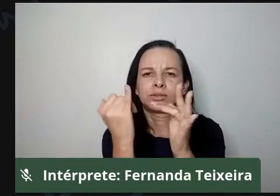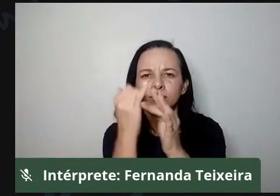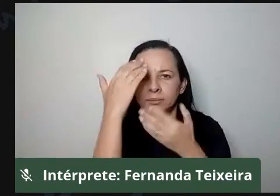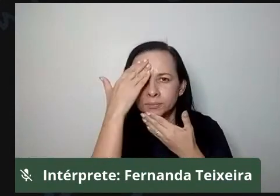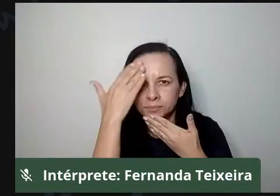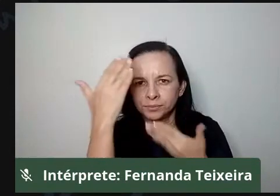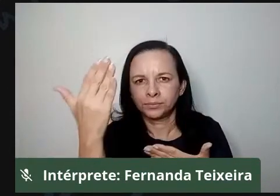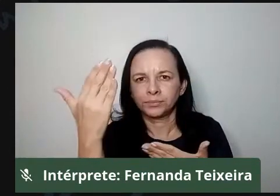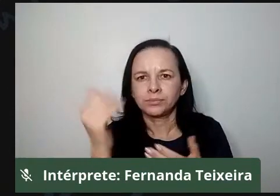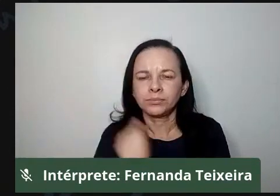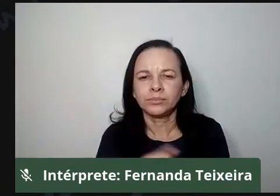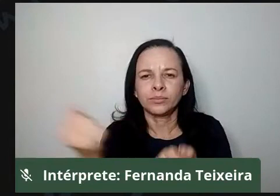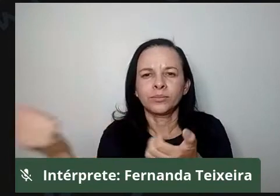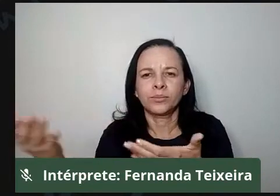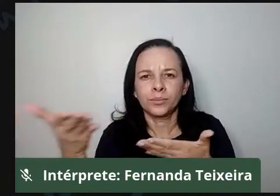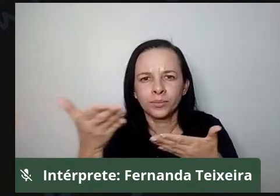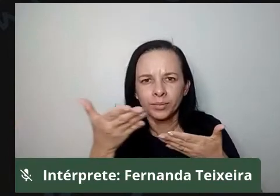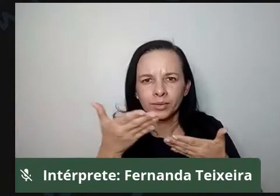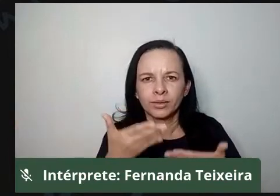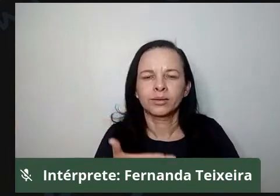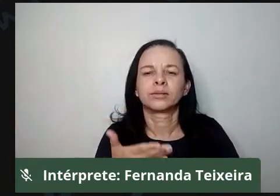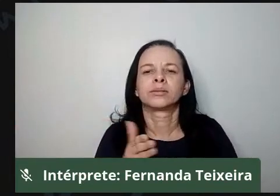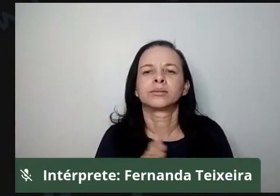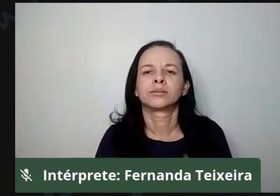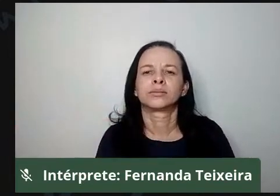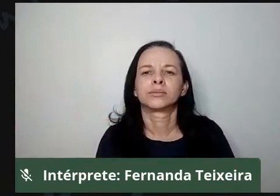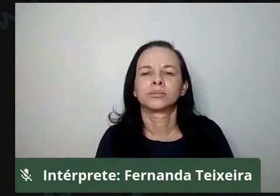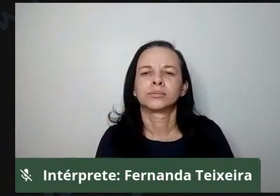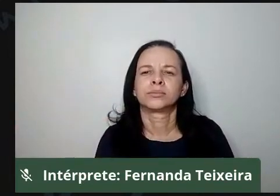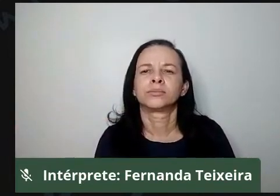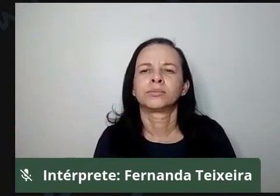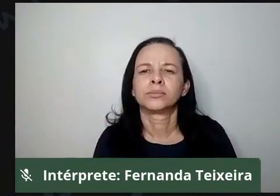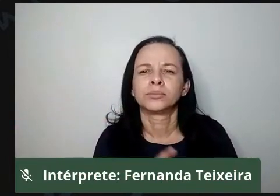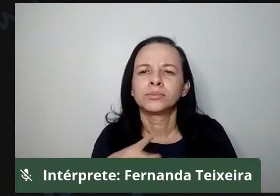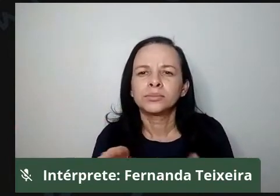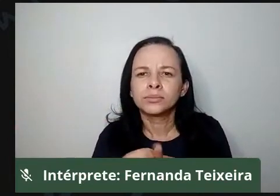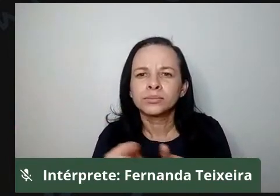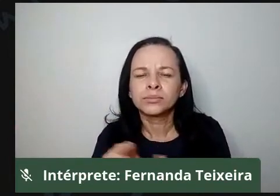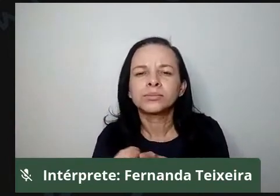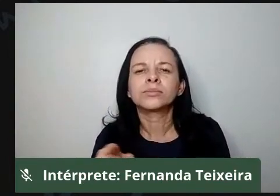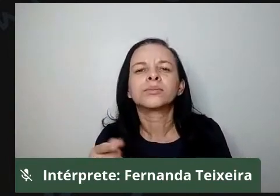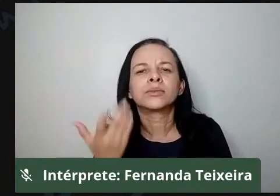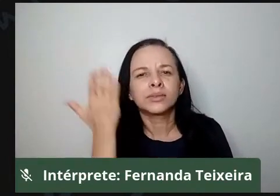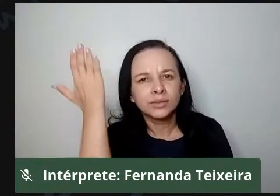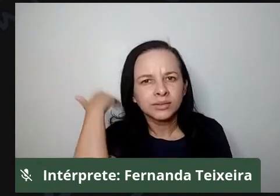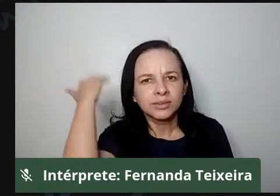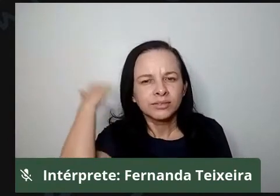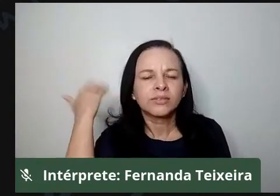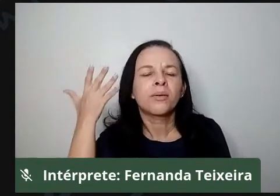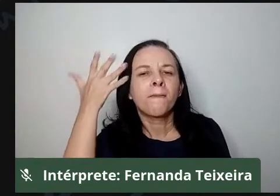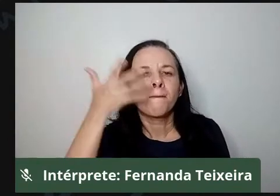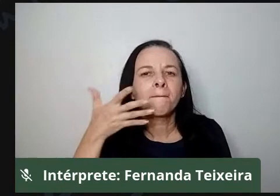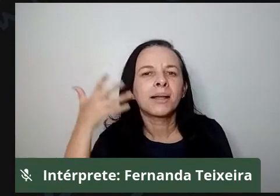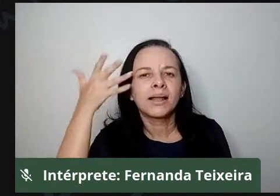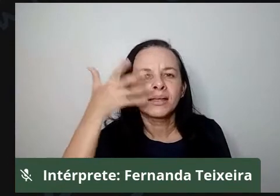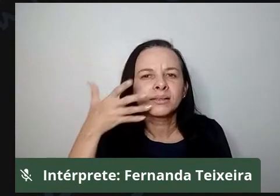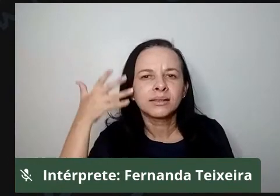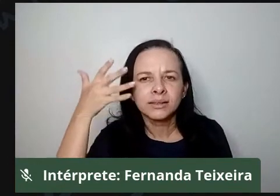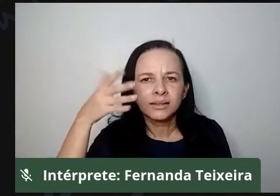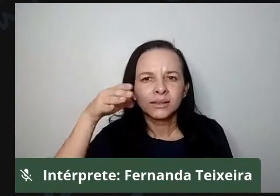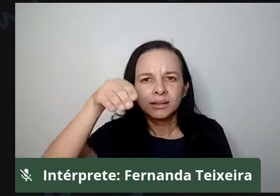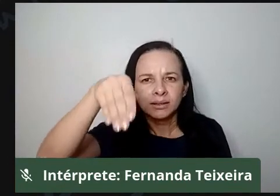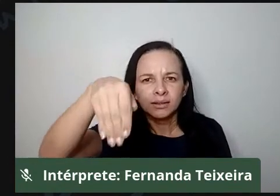campo Jacobina, né, campos que eu já tive, né, uma palestra com o Marcos, né, no momento